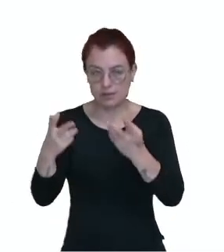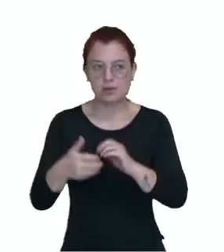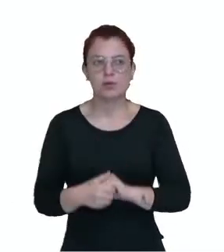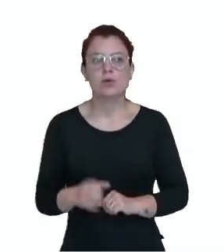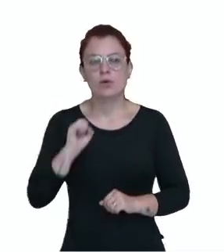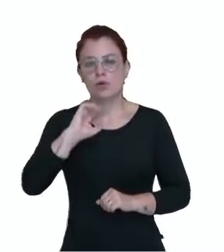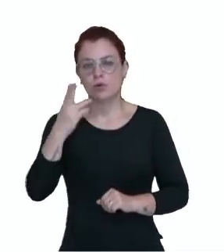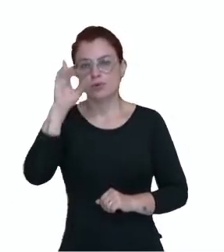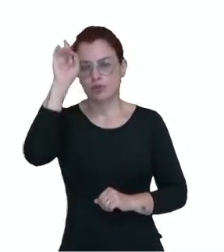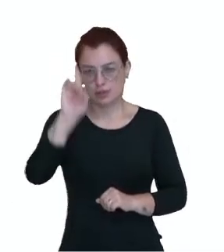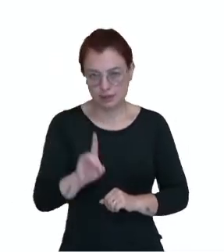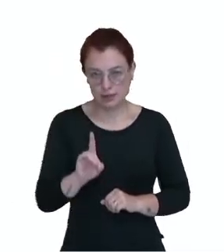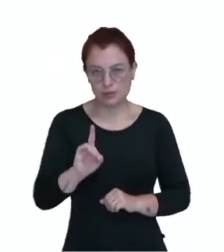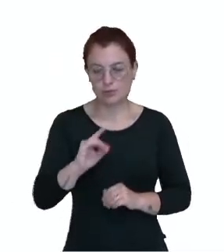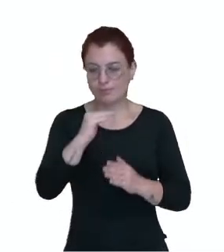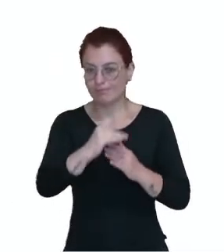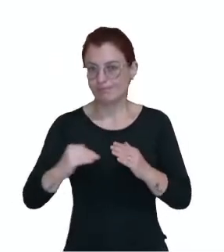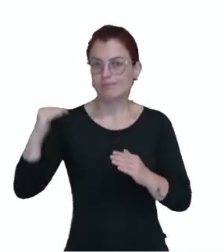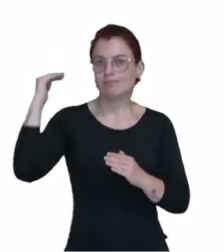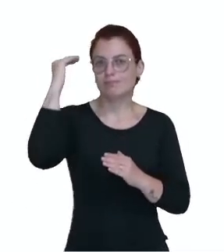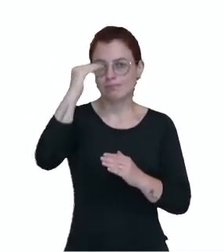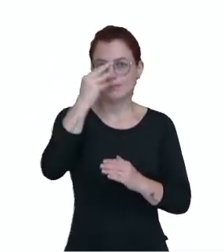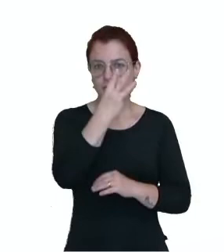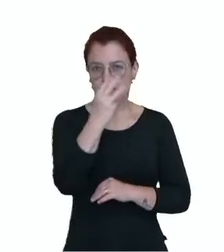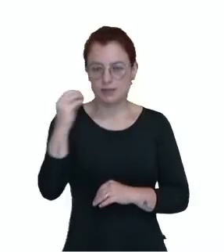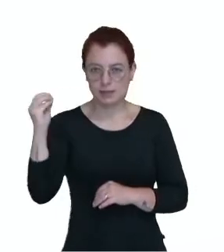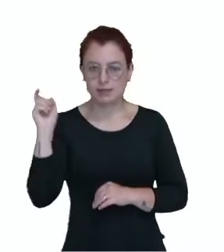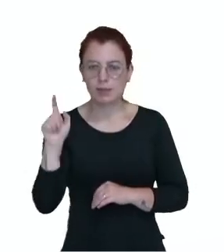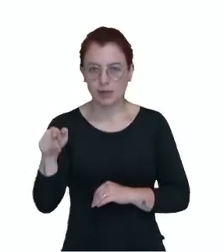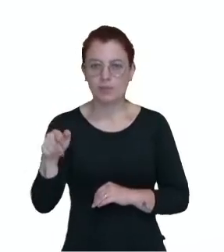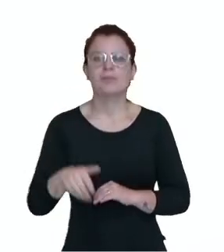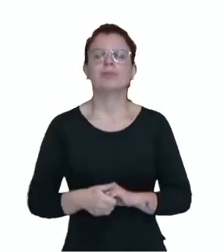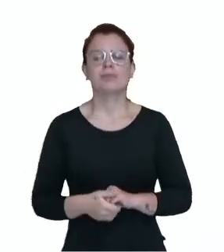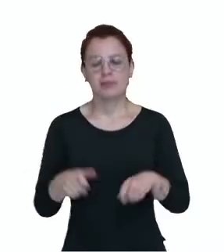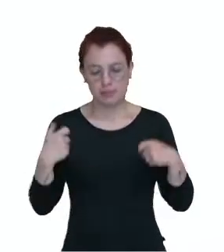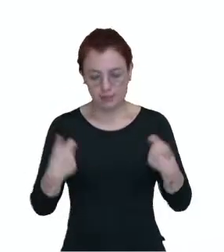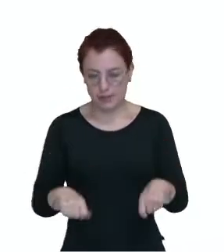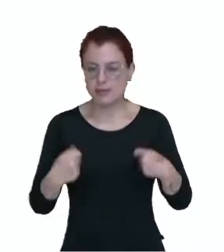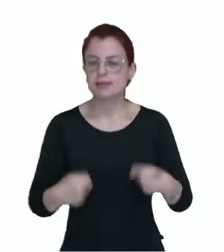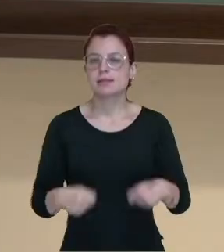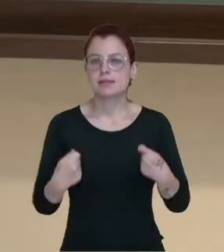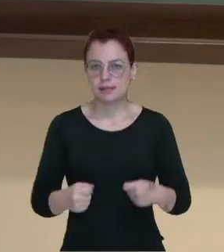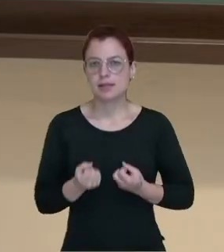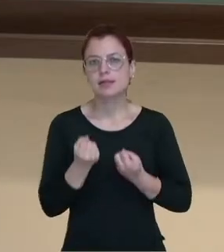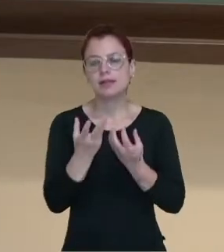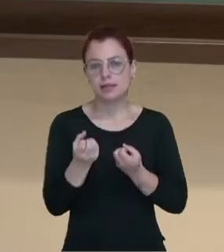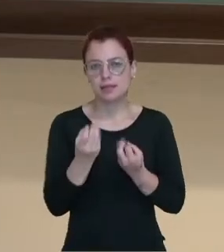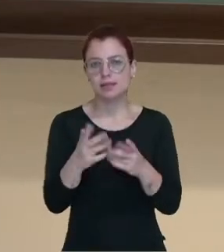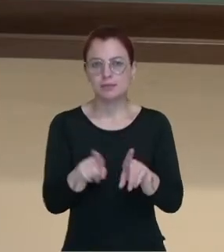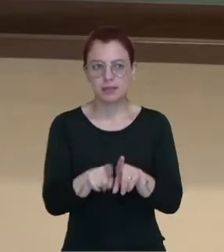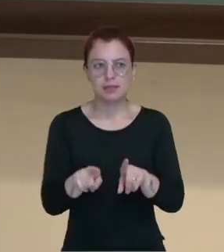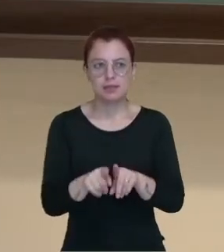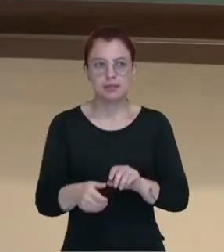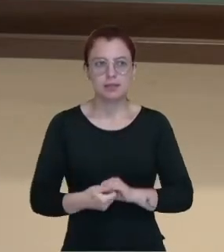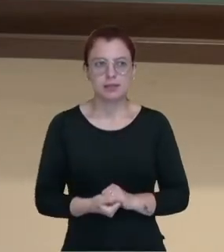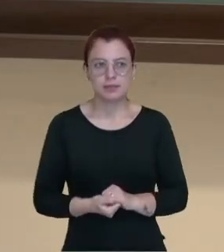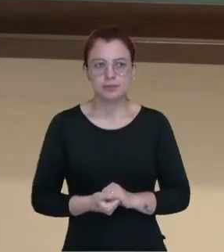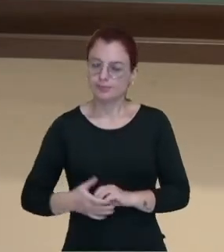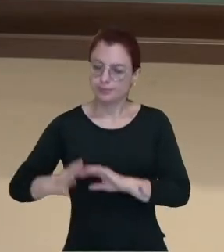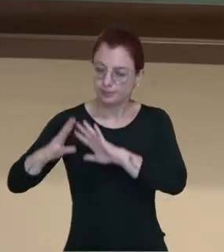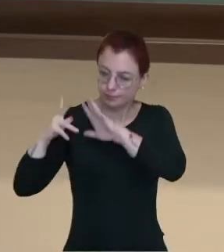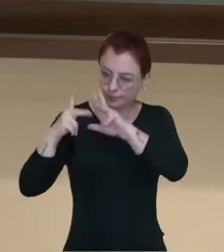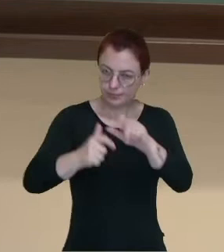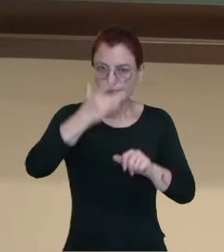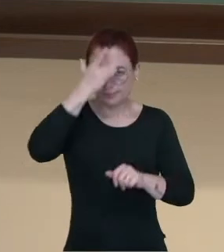ou direitos com valor superior a 300 mil reais, também deve declarar. Ok? Então todo